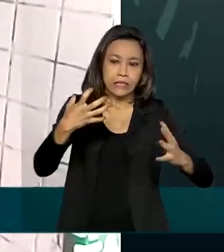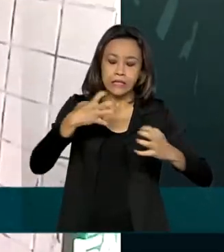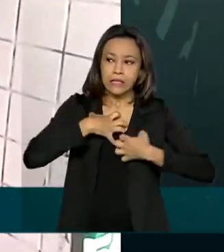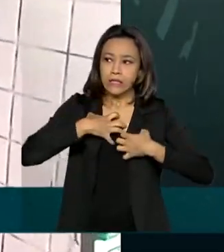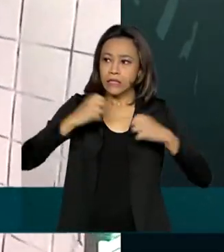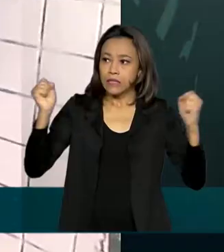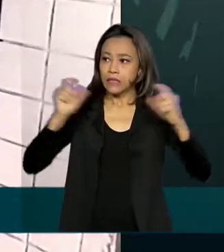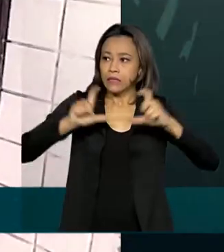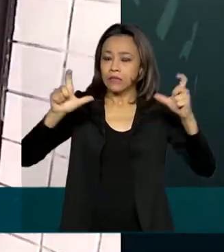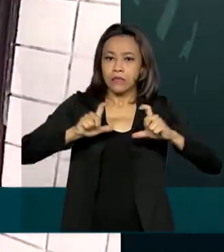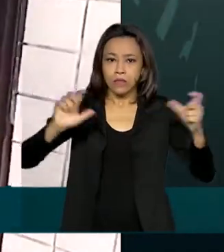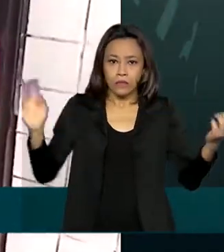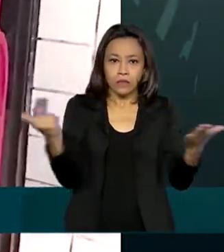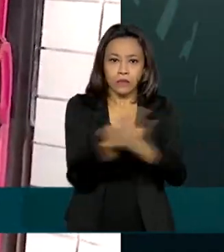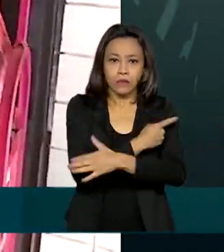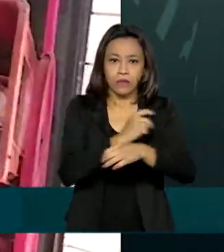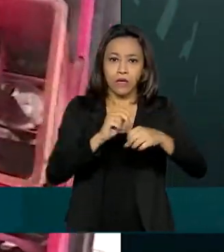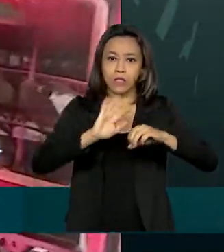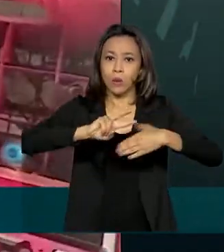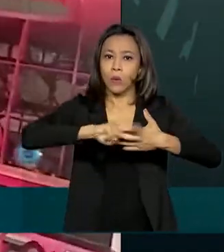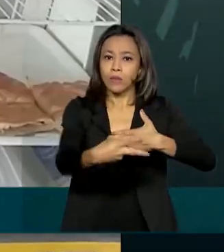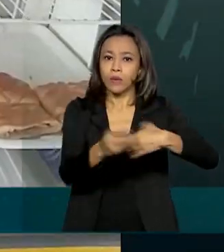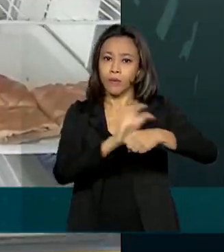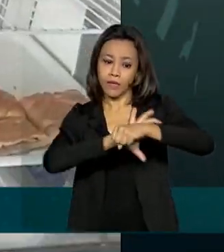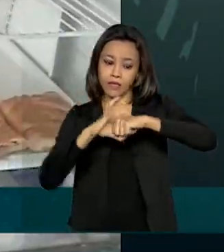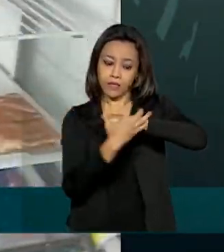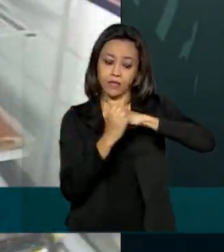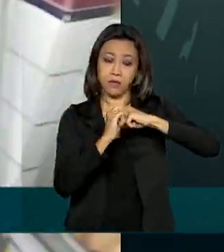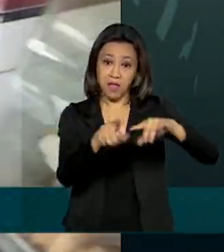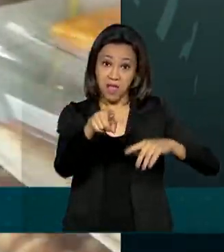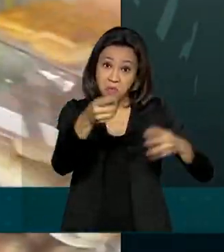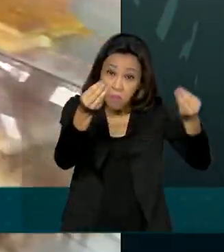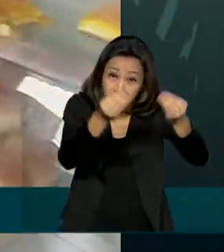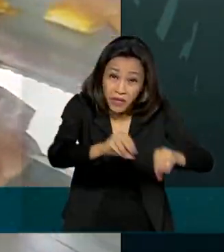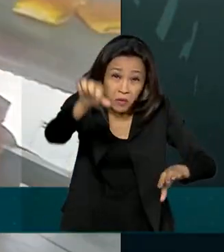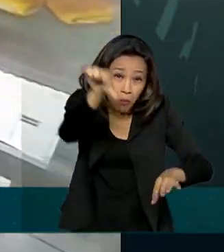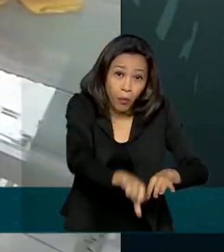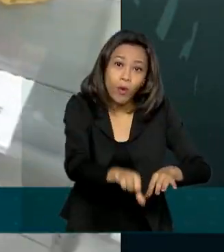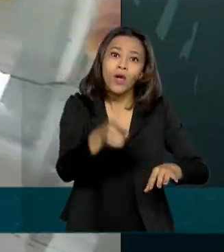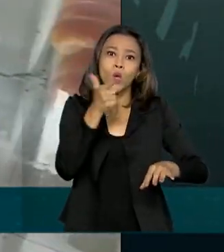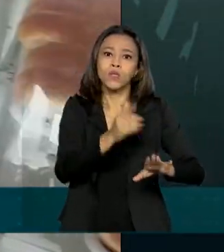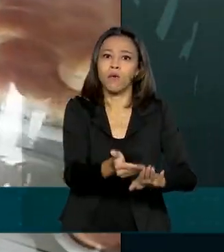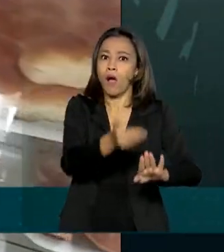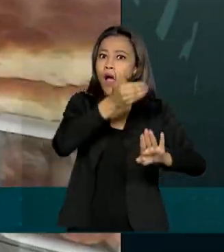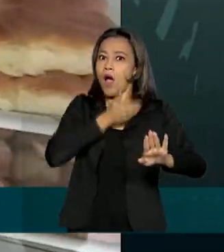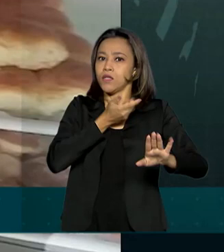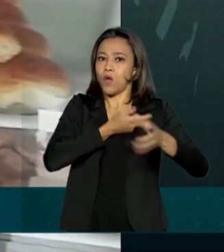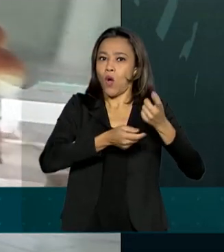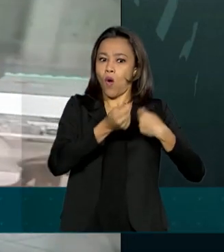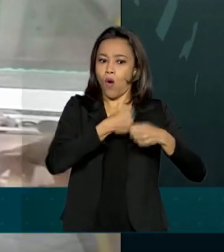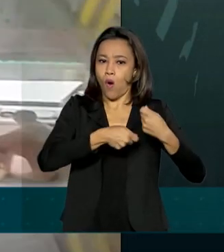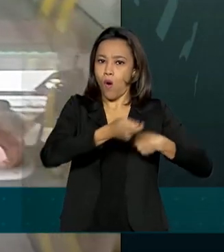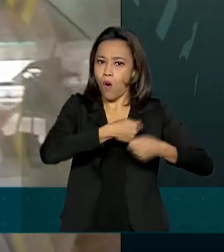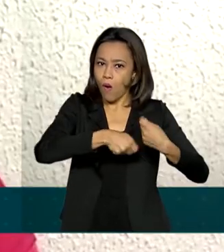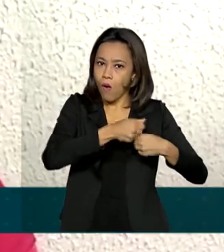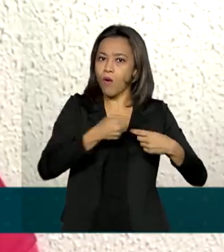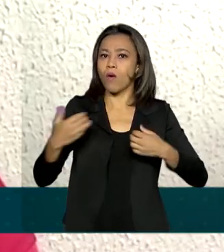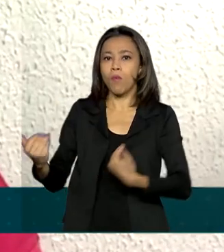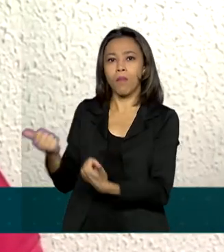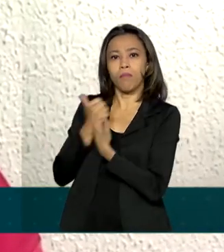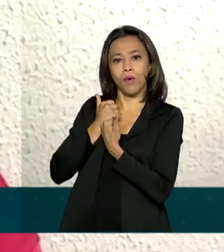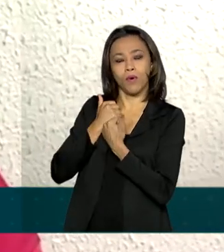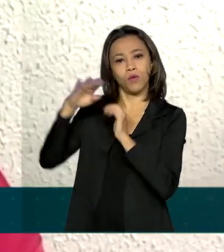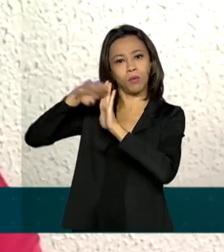impactos da pandemia. O rombo não foi maior porque eles conseguiram organizar as contas com o apoio do programa Brasil Mais.